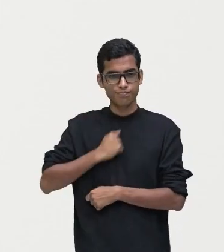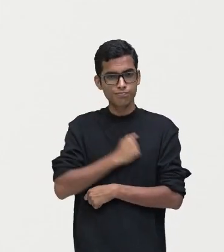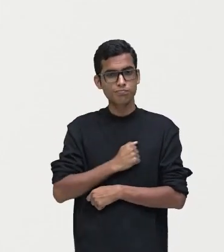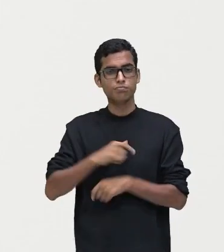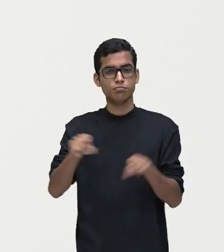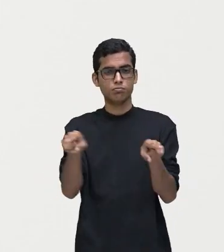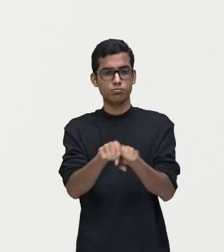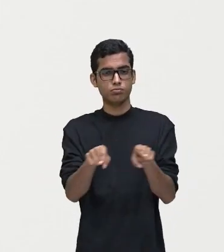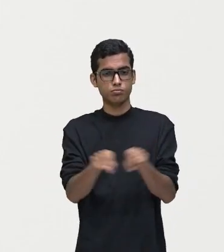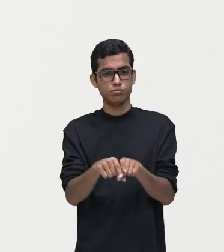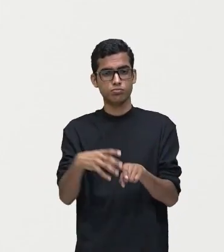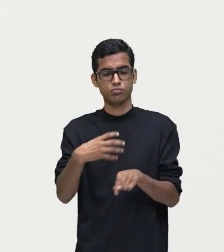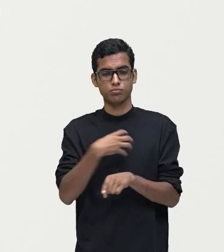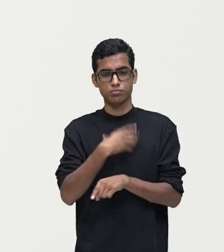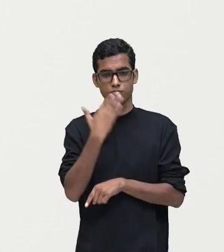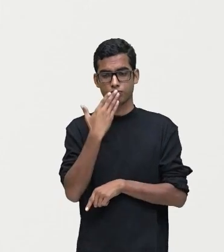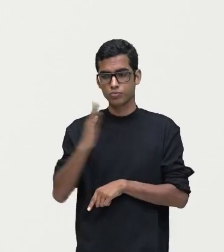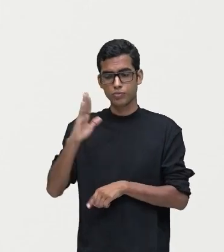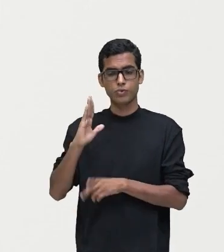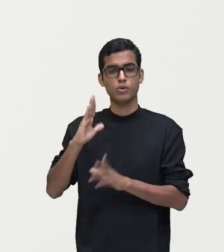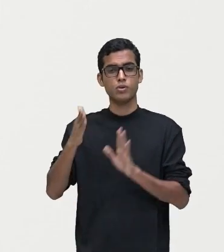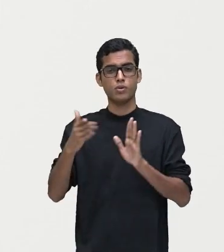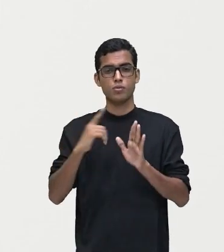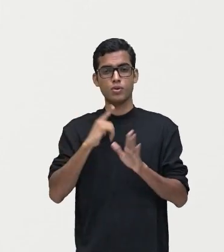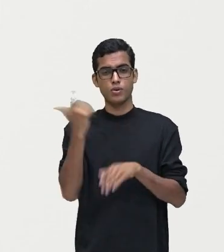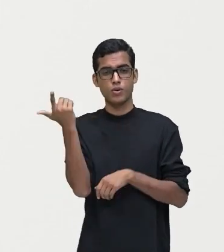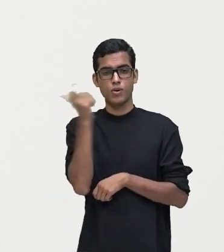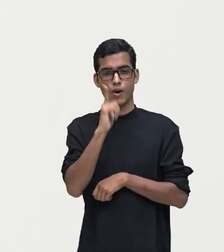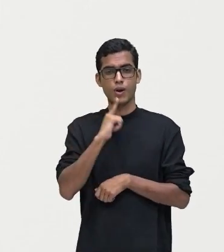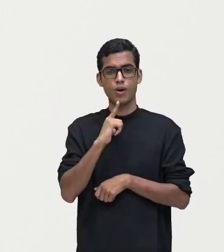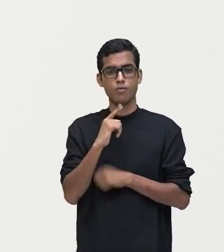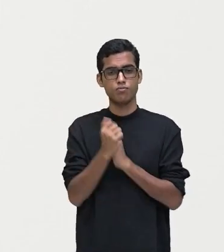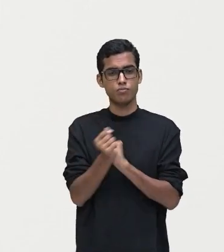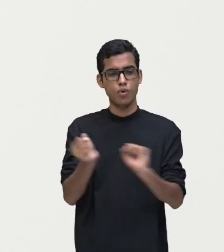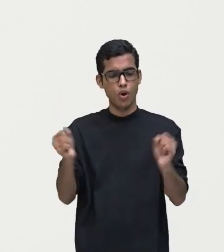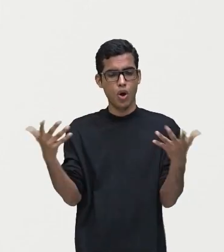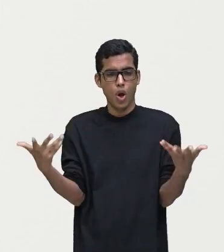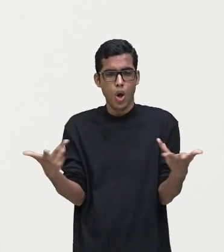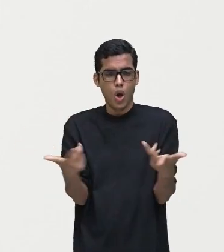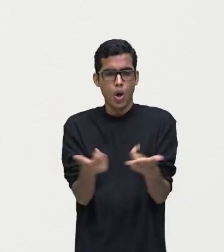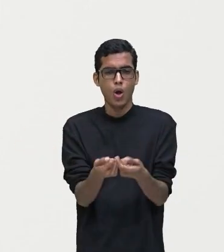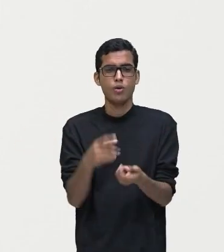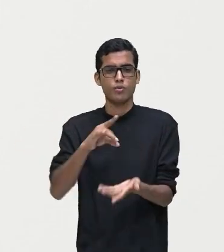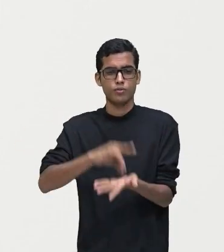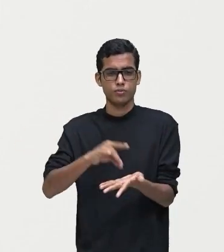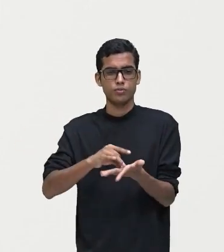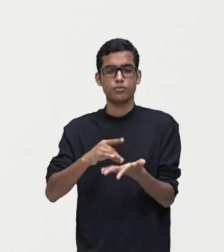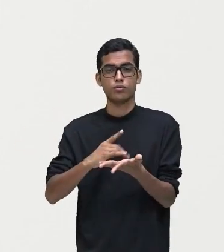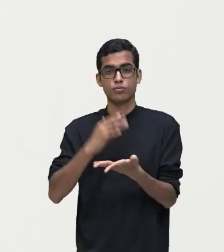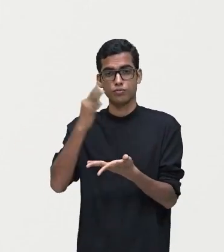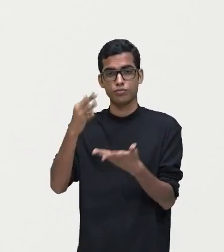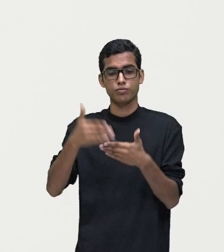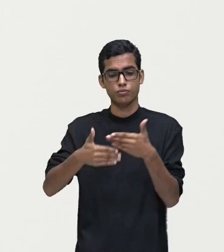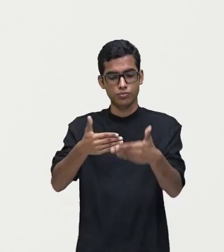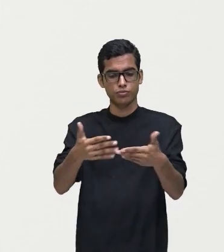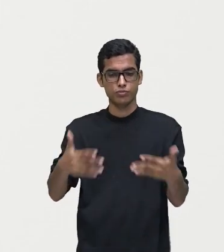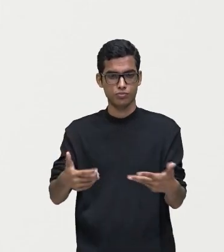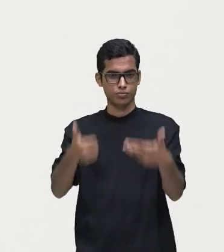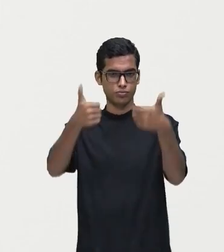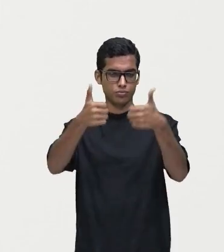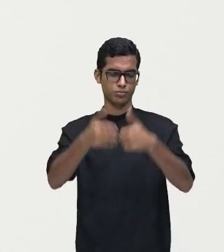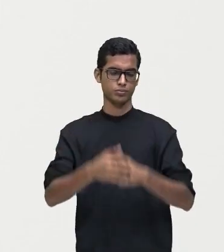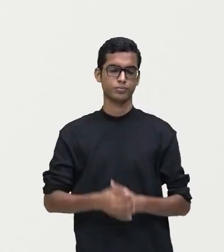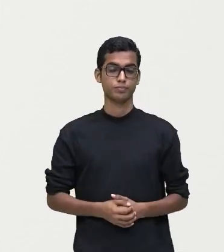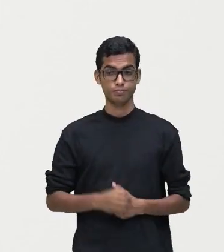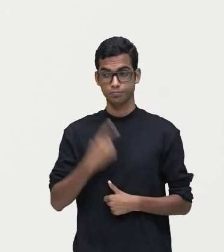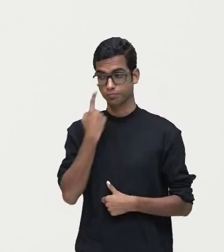mais sinceros votos para que atinja a sua grandeza e a merecida prosperidade. Certo? Então,